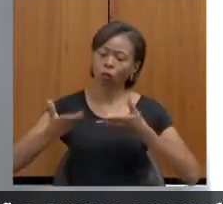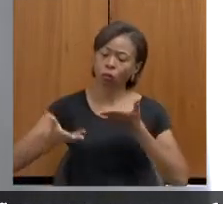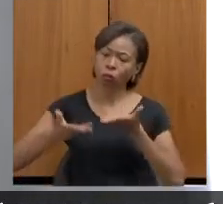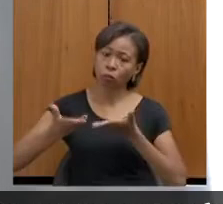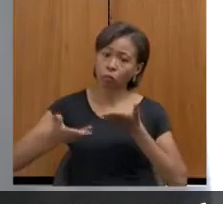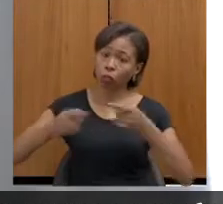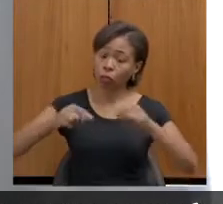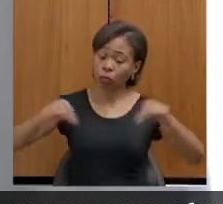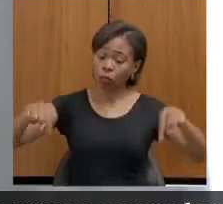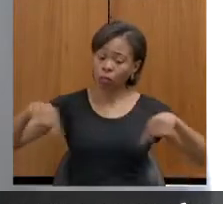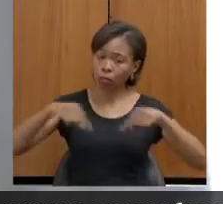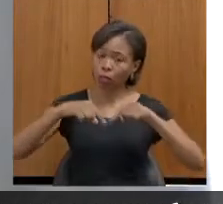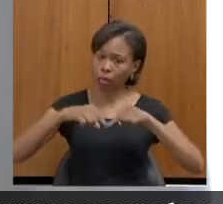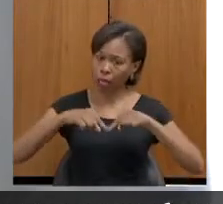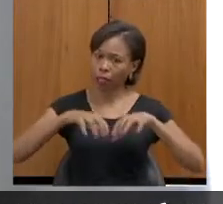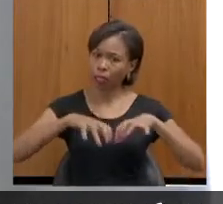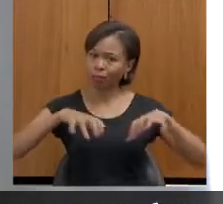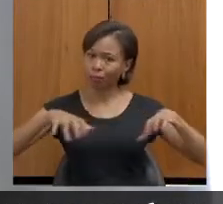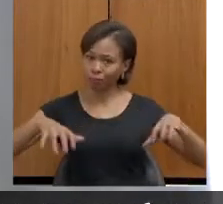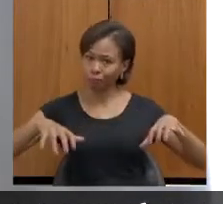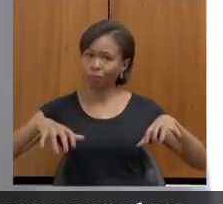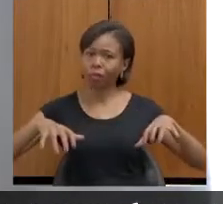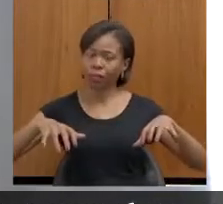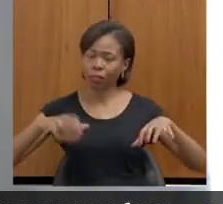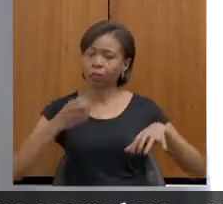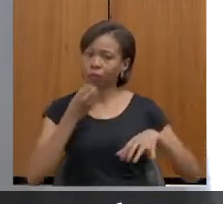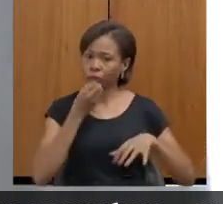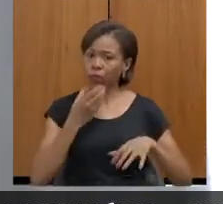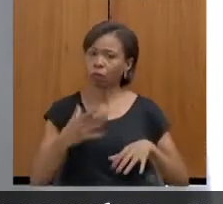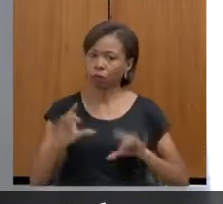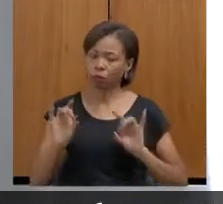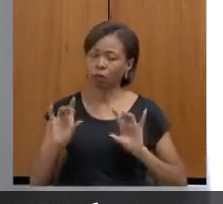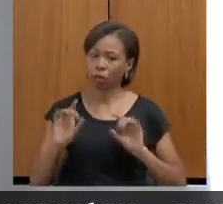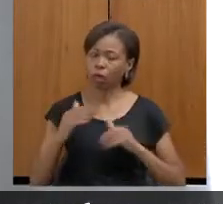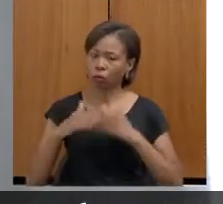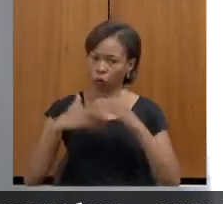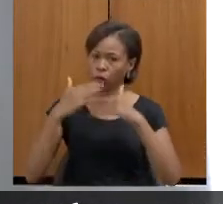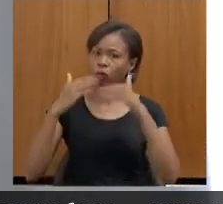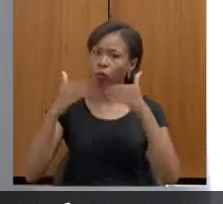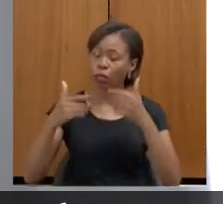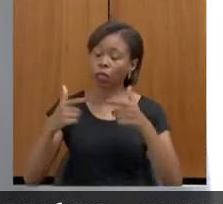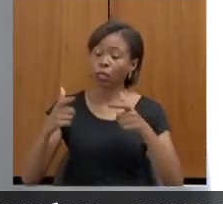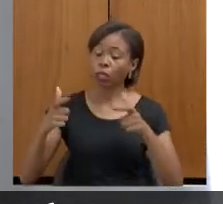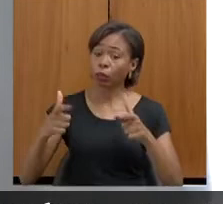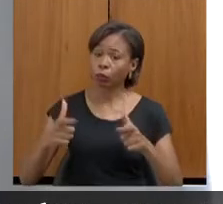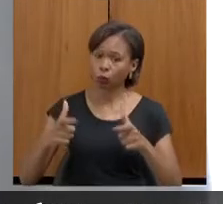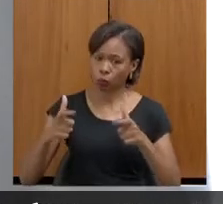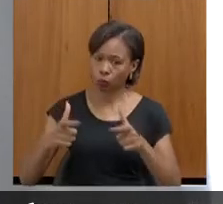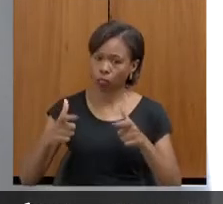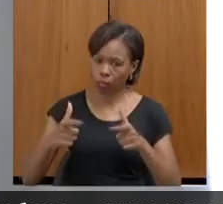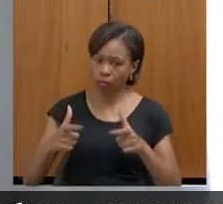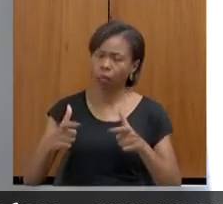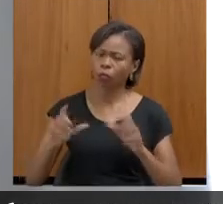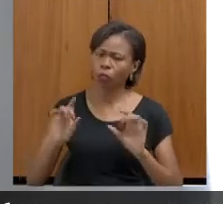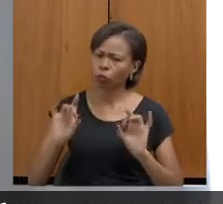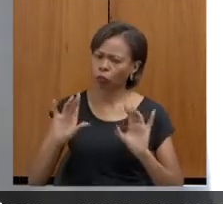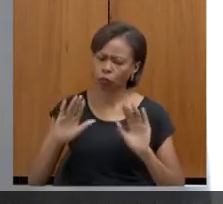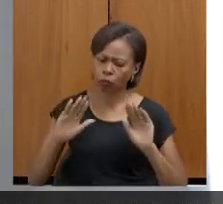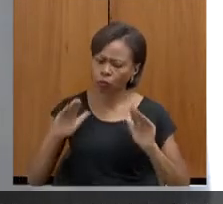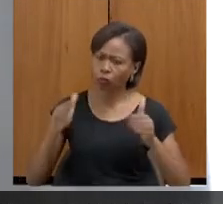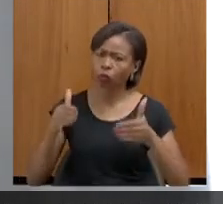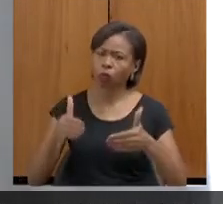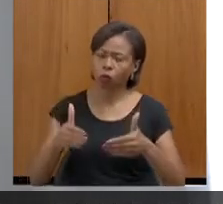conduzidos, eu acho que foi um grande avanço a gente ter um local que é um local que